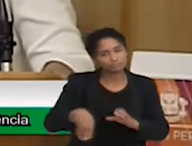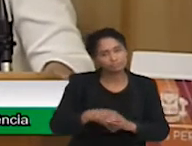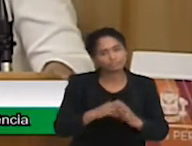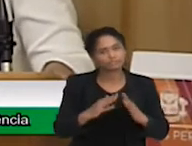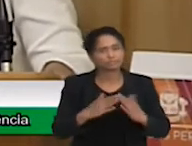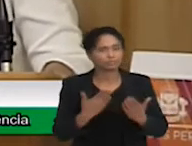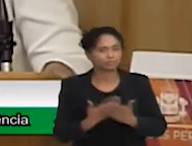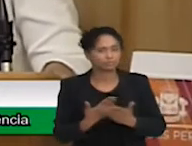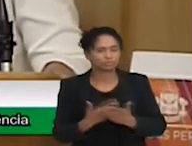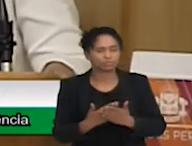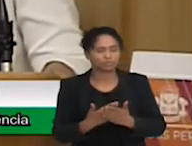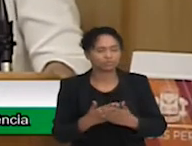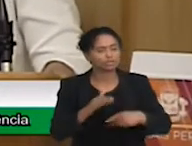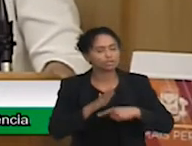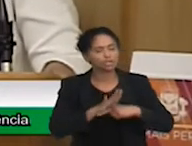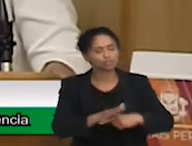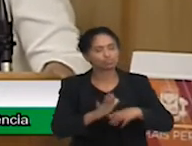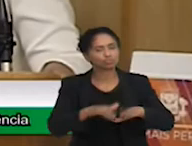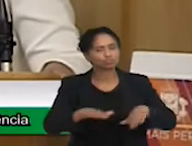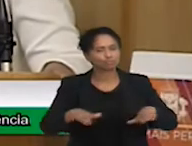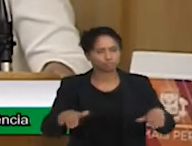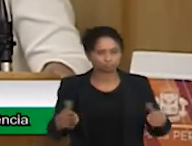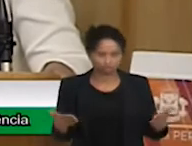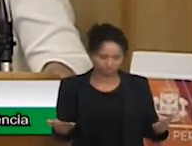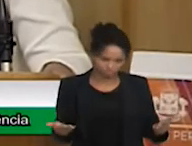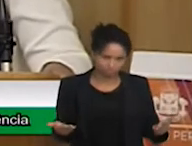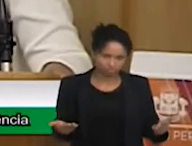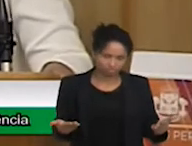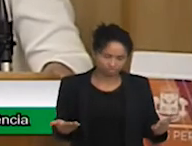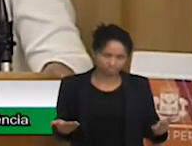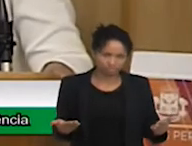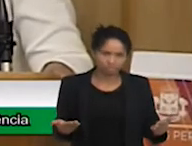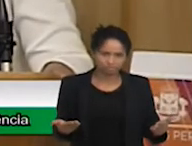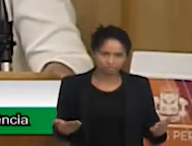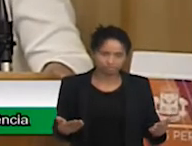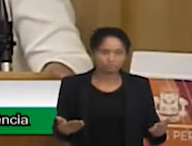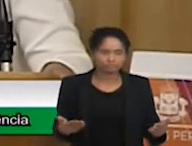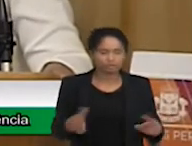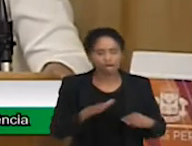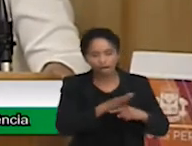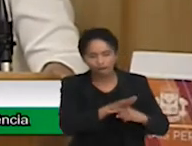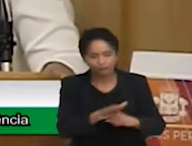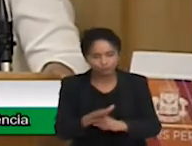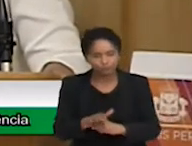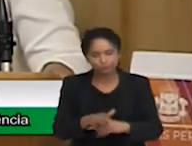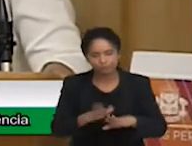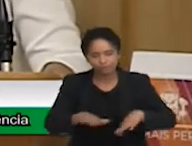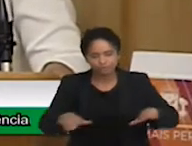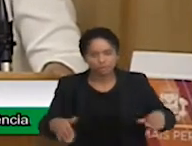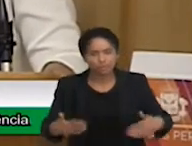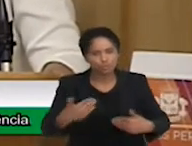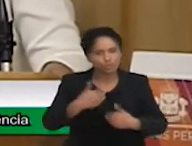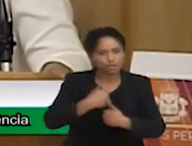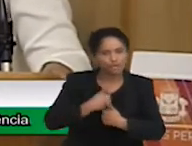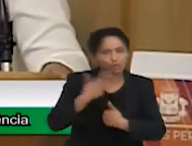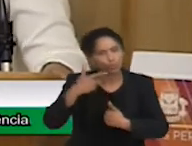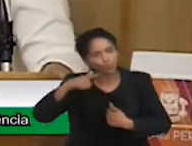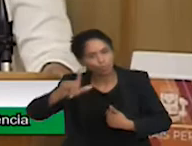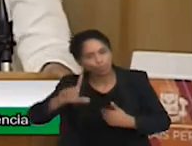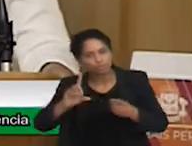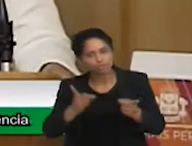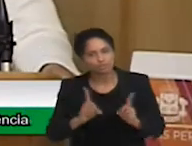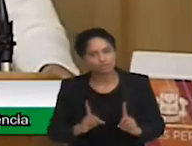totalizar os estudantes, para receber essas crianças com TEA, com altas habilidades, com deficiência. Porque, na verdade,